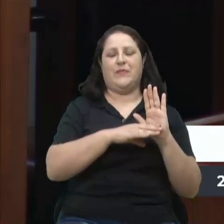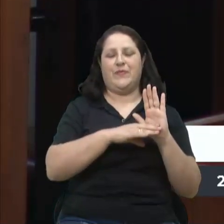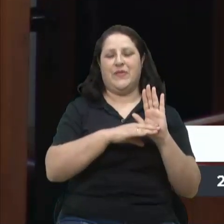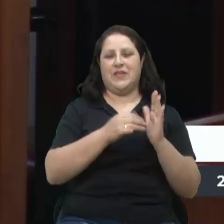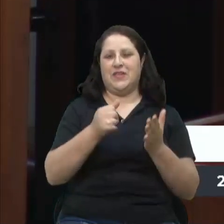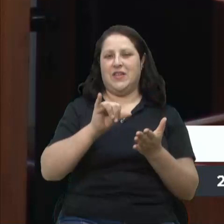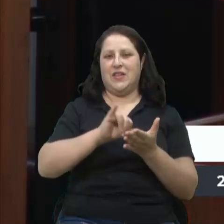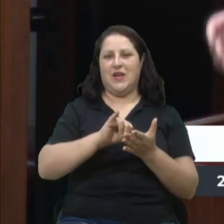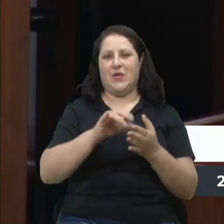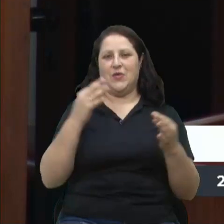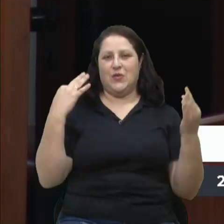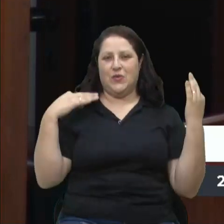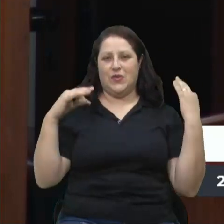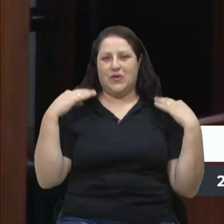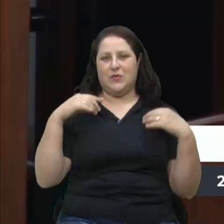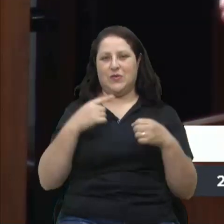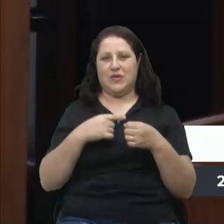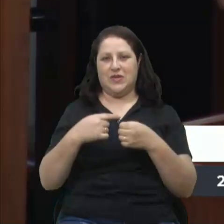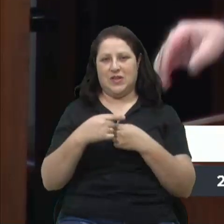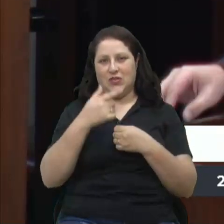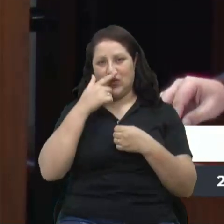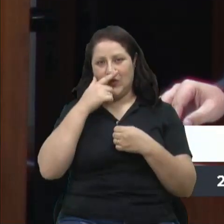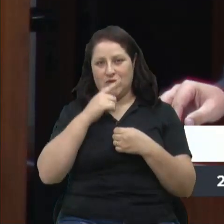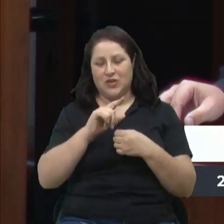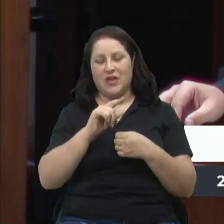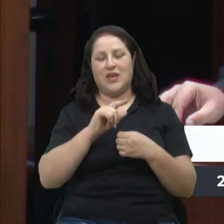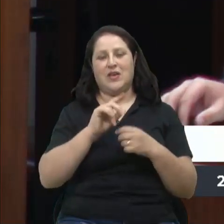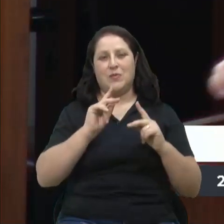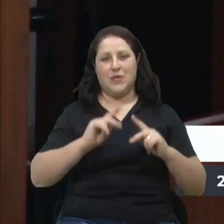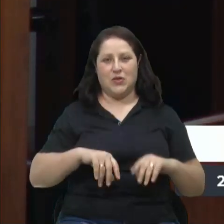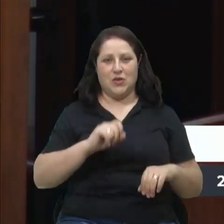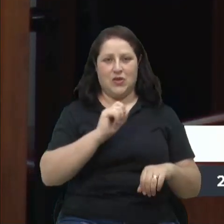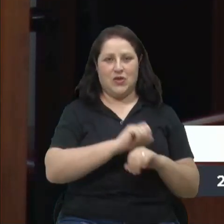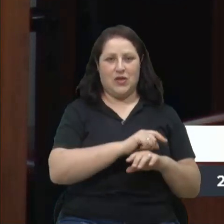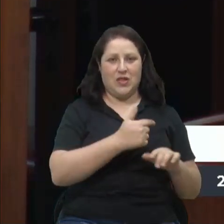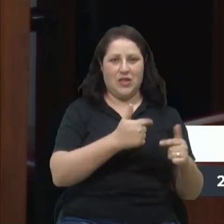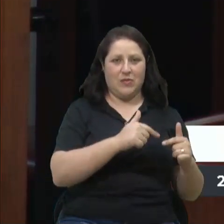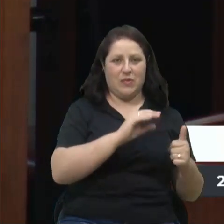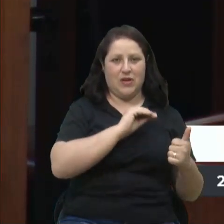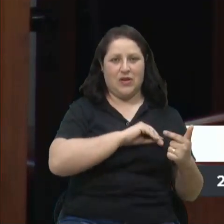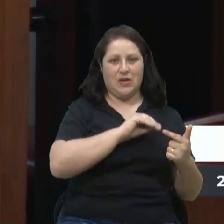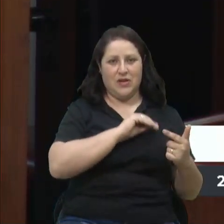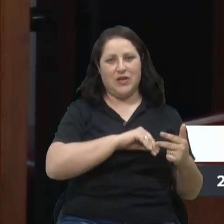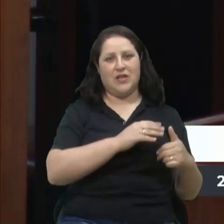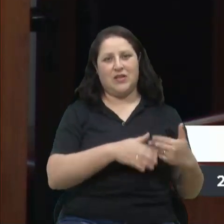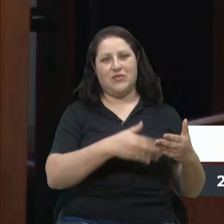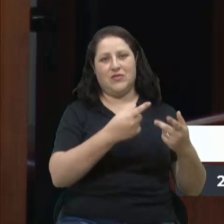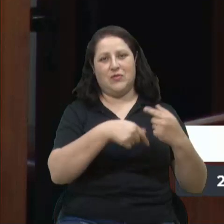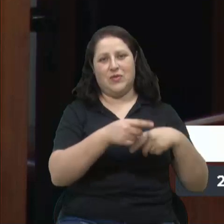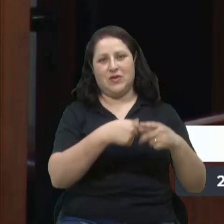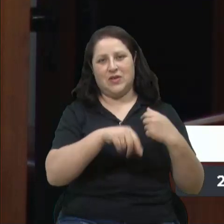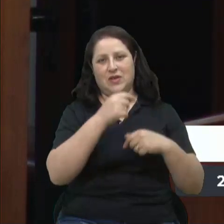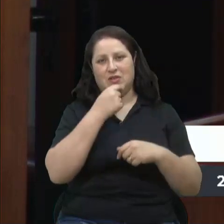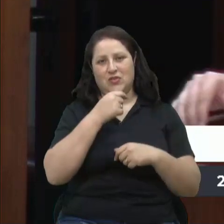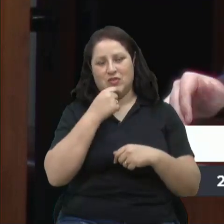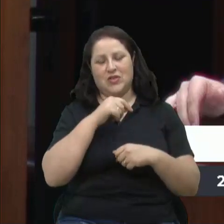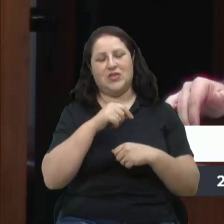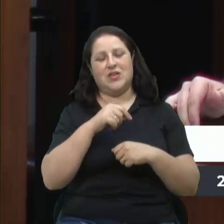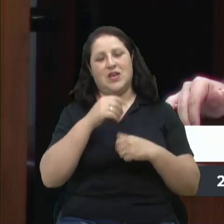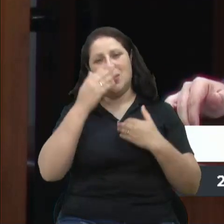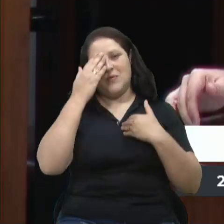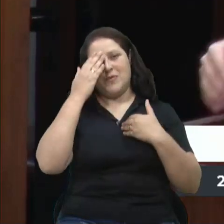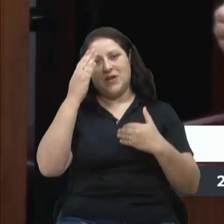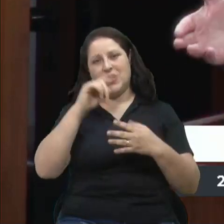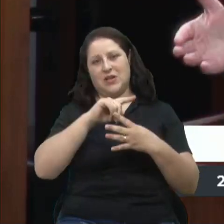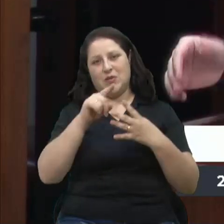E tudo isso vai gerar o quê? Emprego, Renda e Desenvolvimento Econômico para a cidade de Caxias do Sul. Então, deixar aqui o nosso agradecimento às quatro